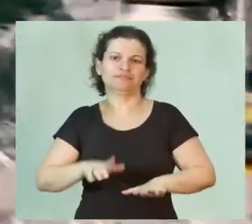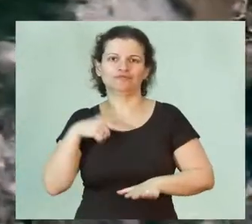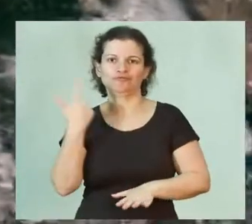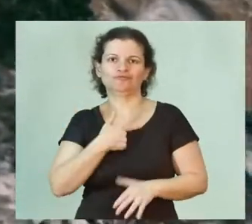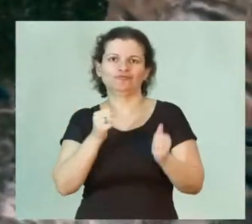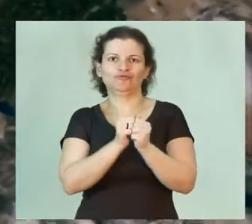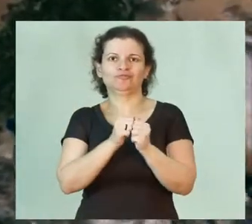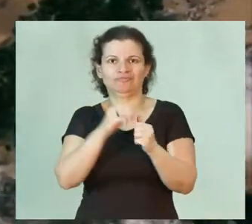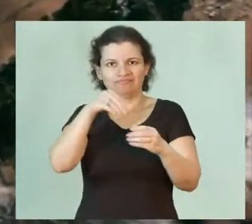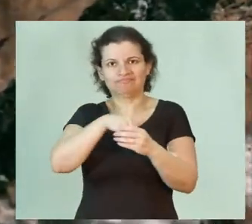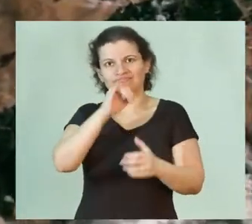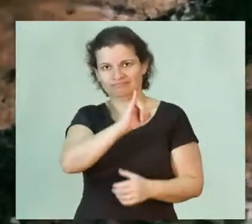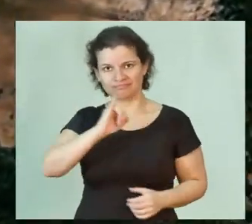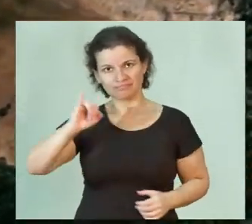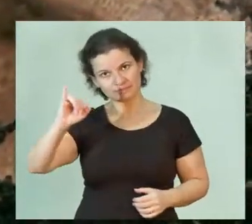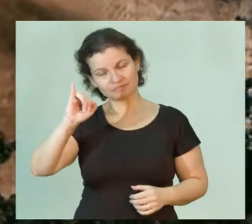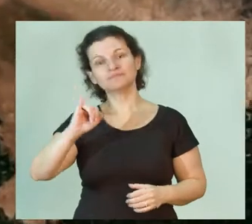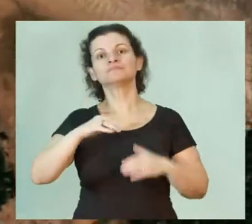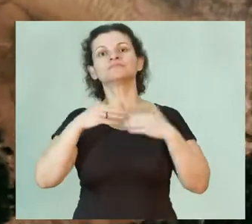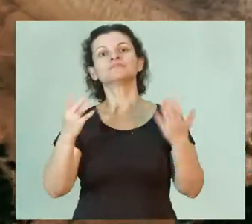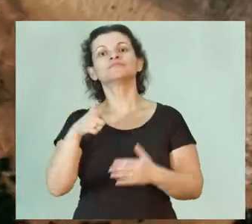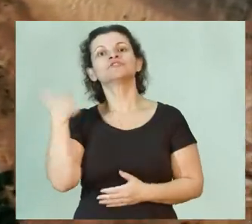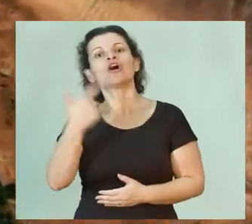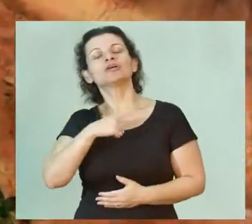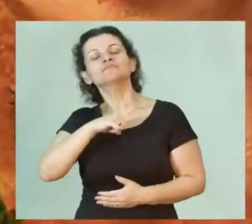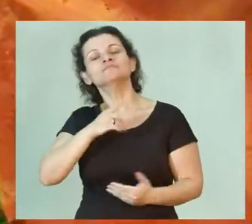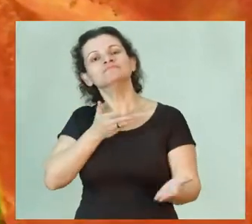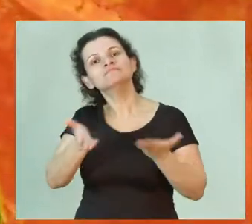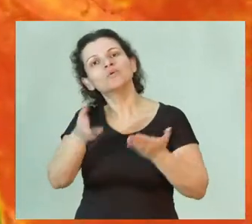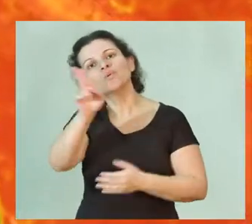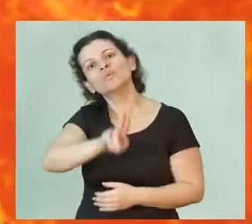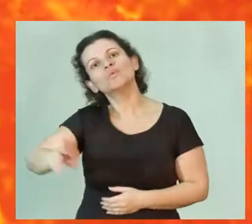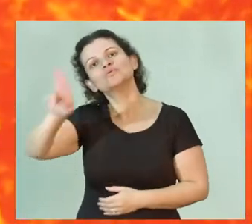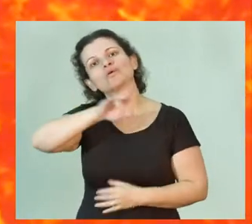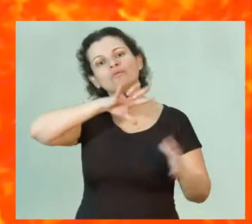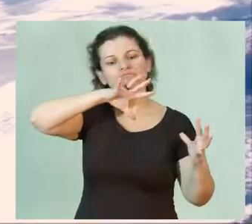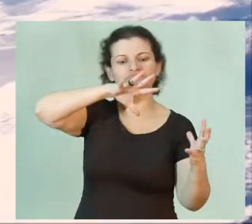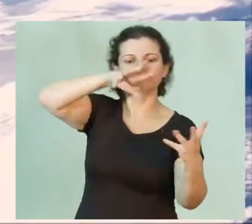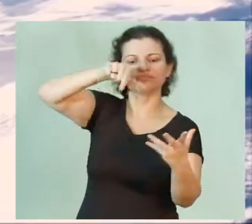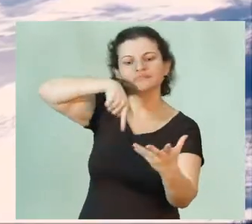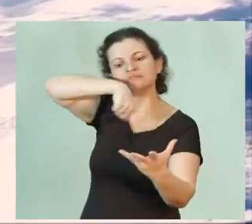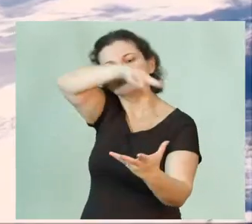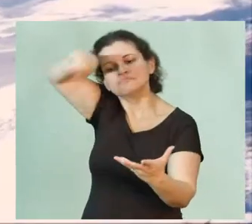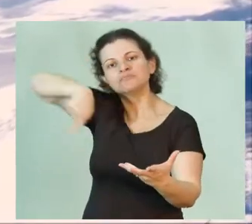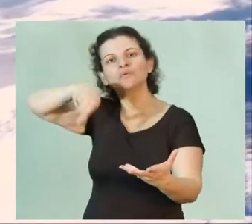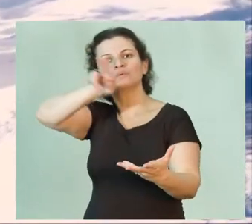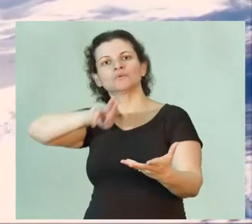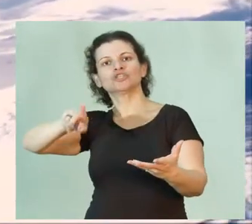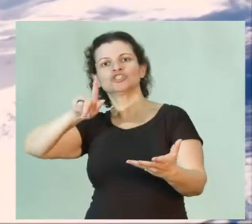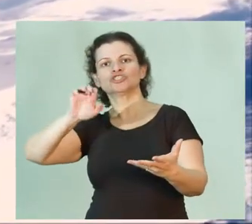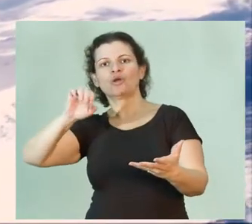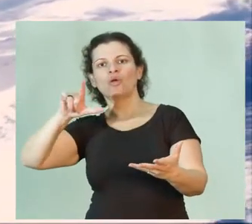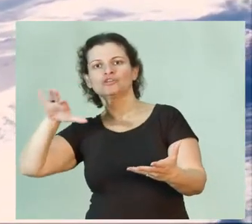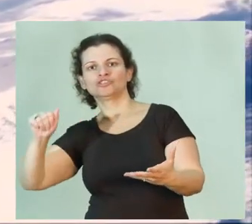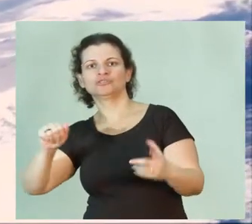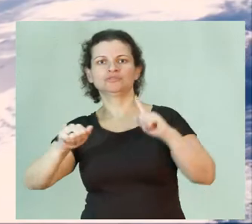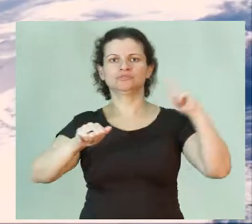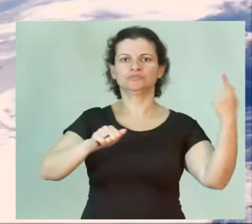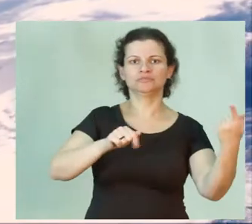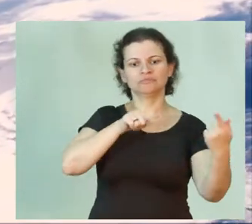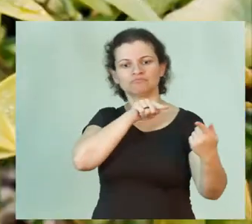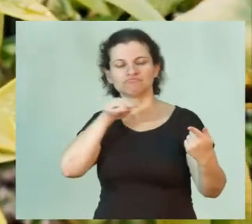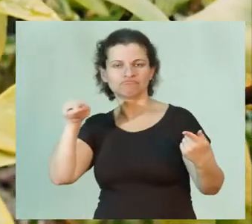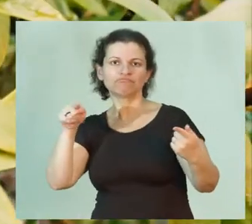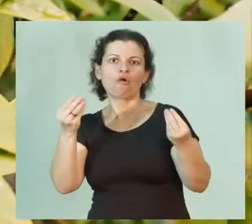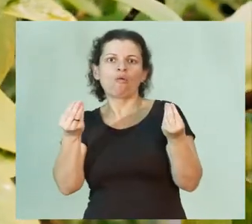no Instituto. Nós lidamos com o uso do planeta, trata-se disso, tanto a geologia quanto a geografia.